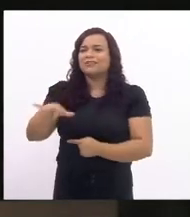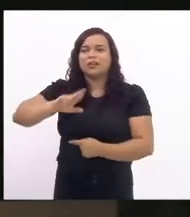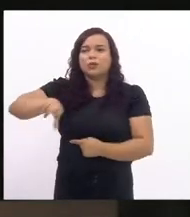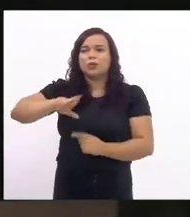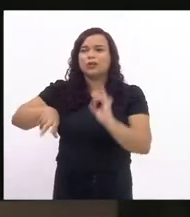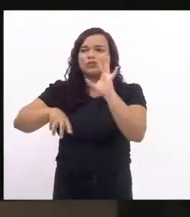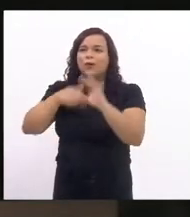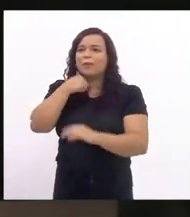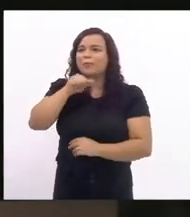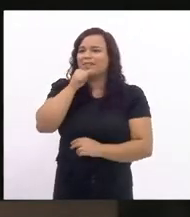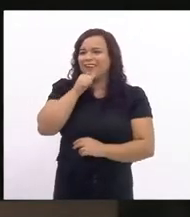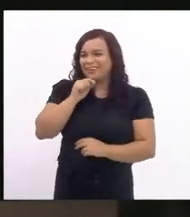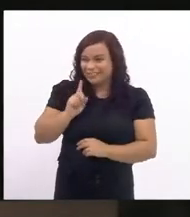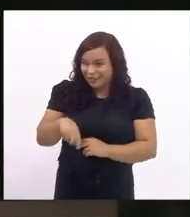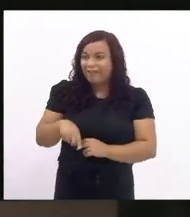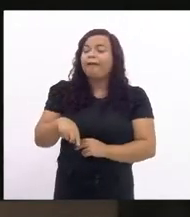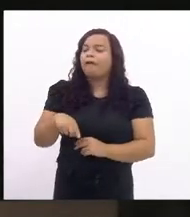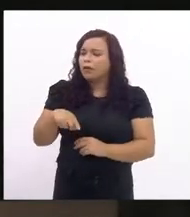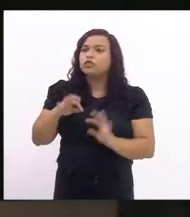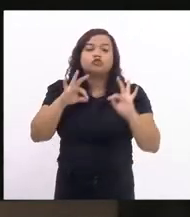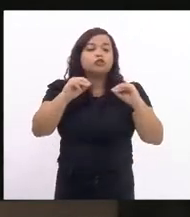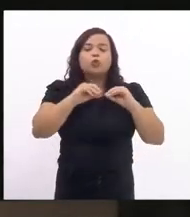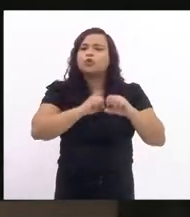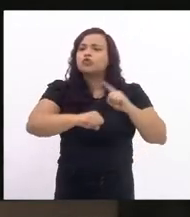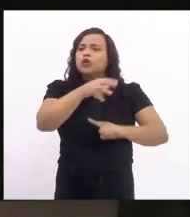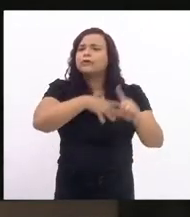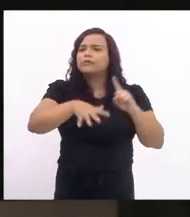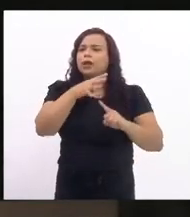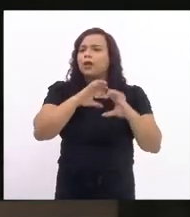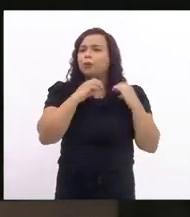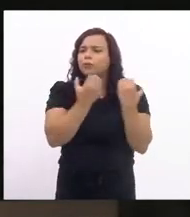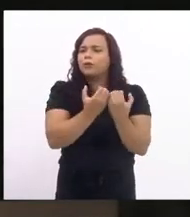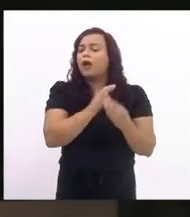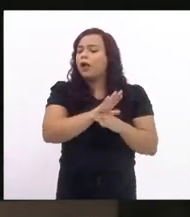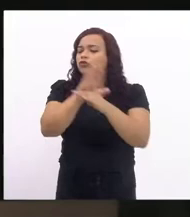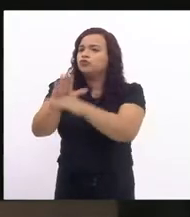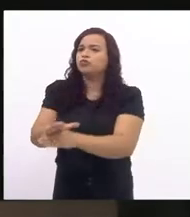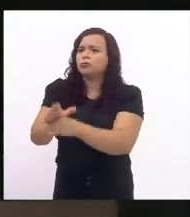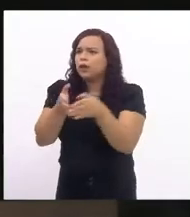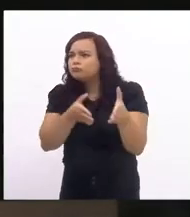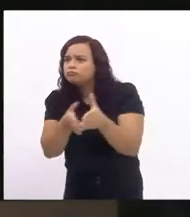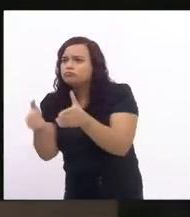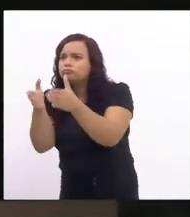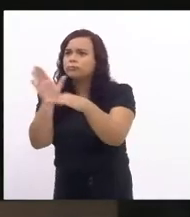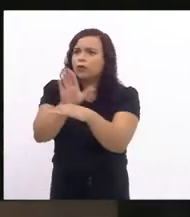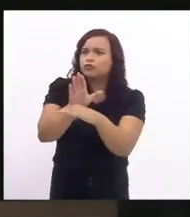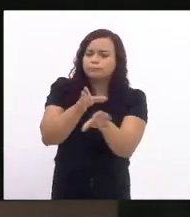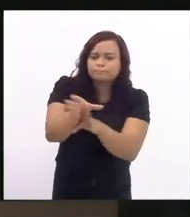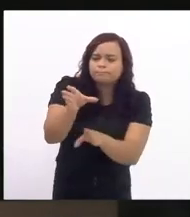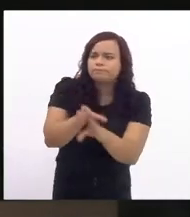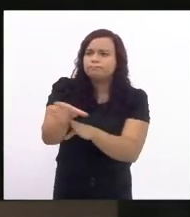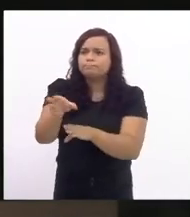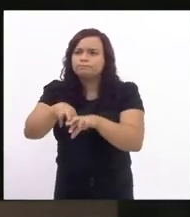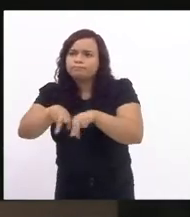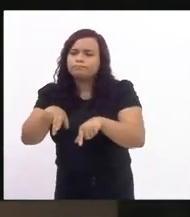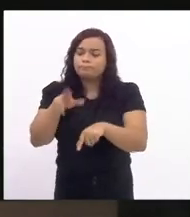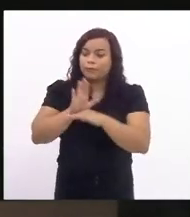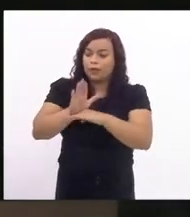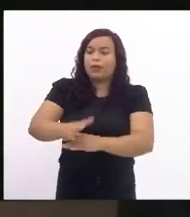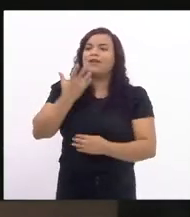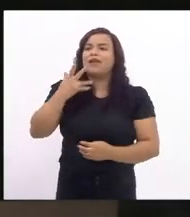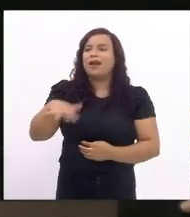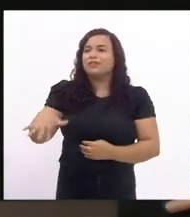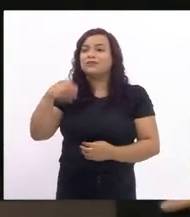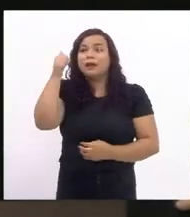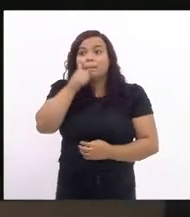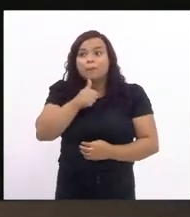caminhos para garantir de fato o cuidado das crianças e consequentemente a autonomia das mulheres